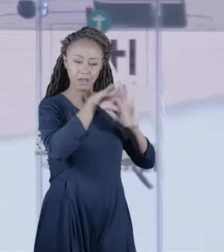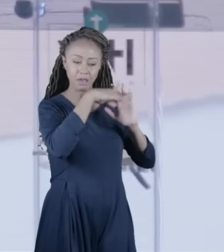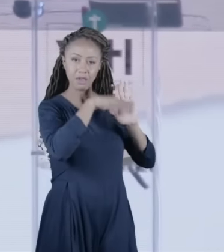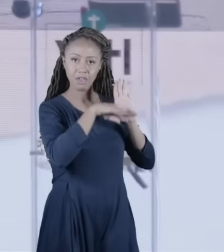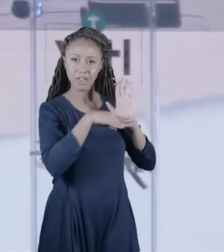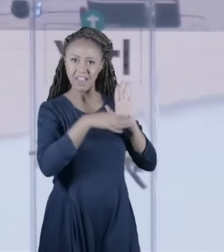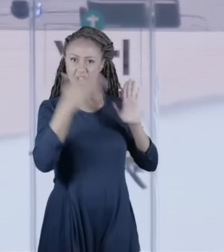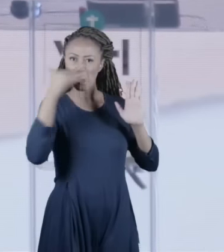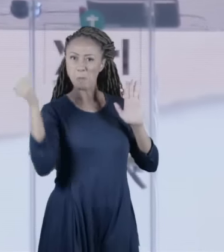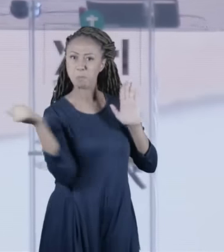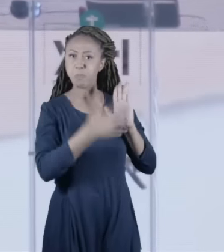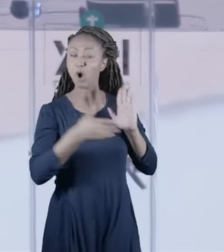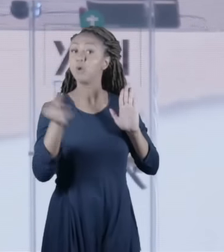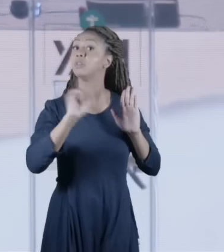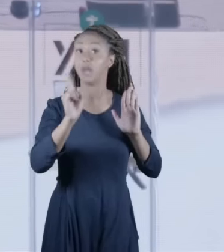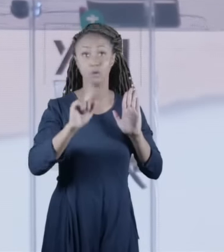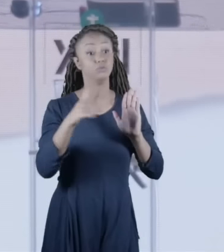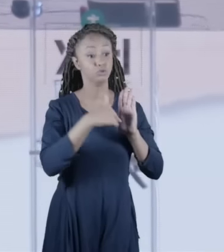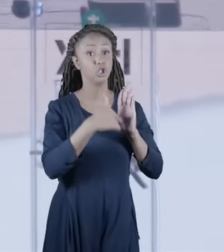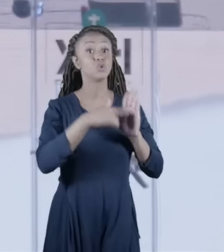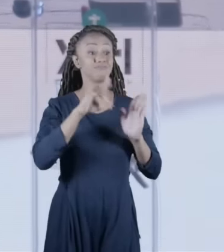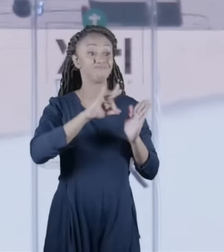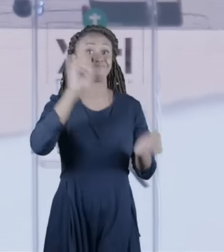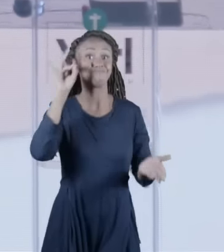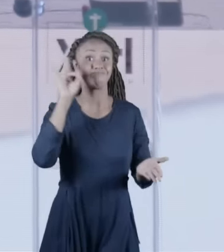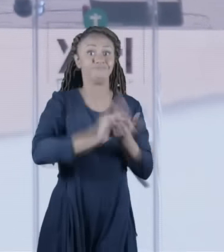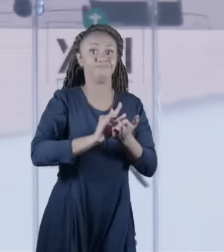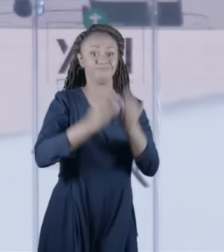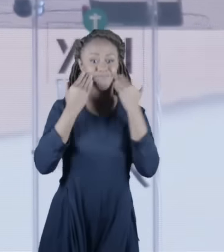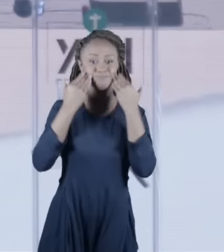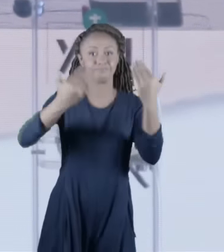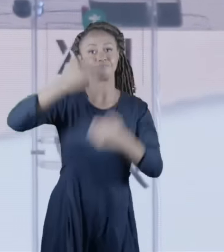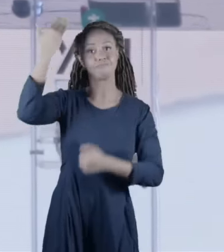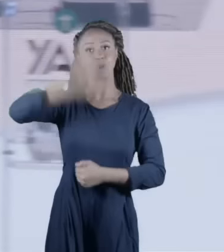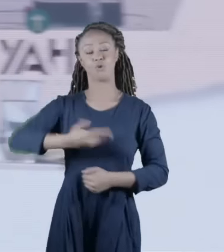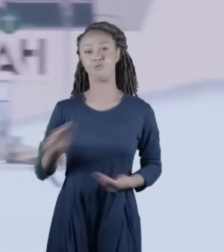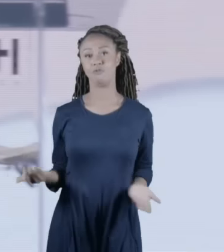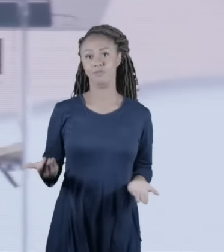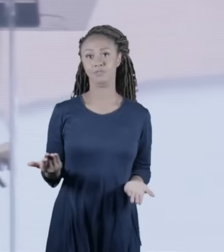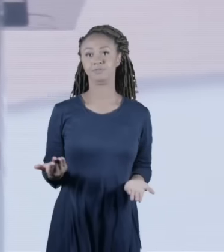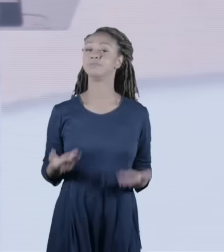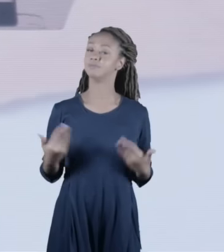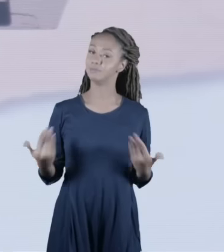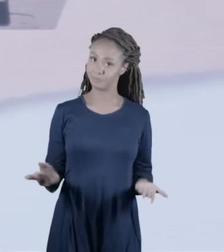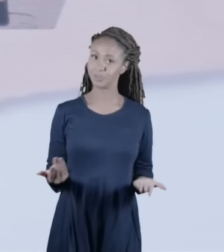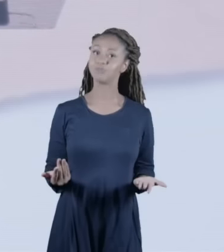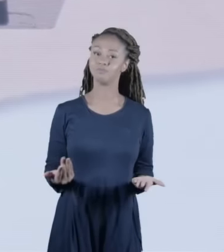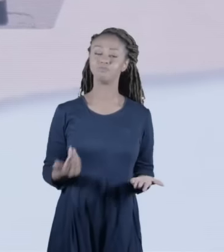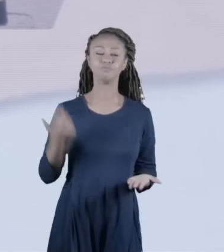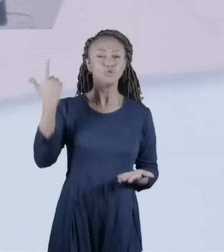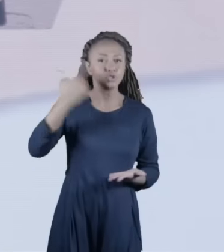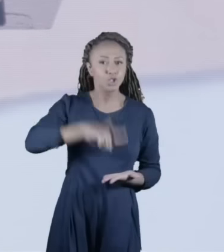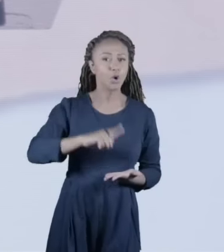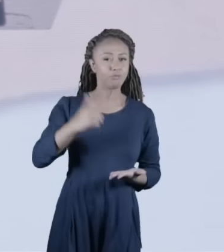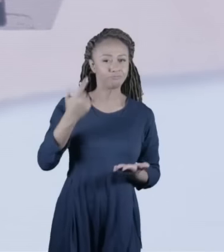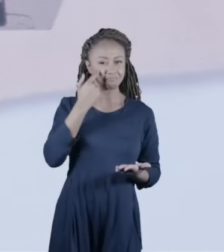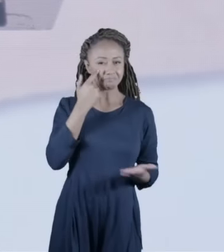diz os fariseus não estão cumprindo a sua própria lei então a gente vê aqui mais uma vez essa conexão